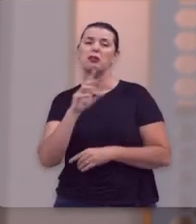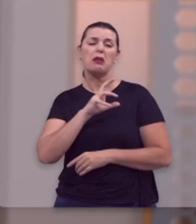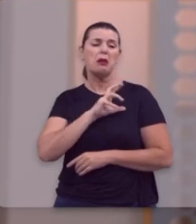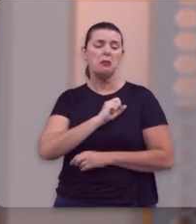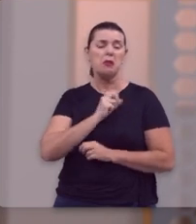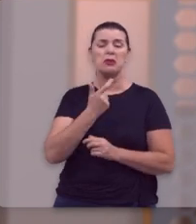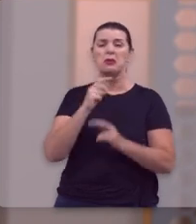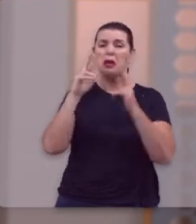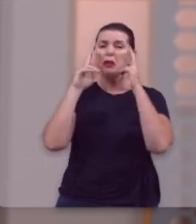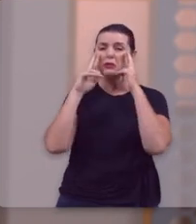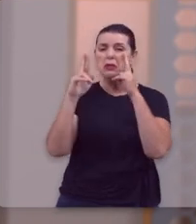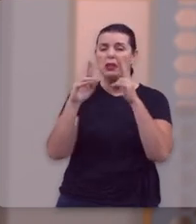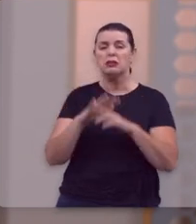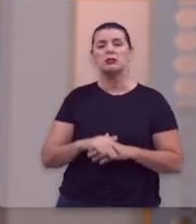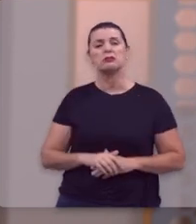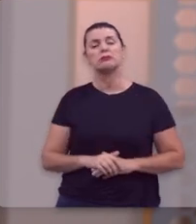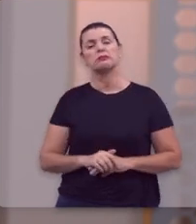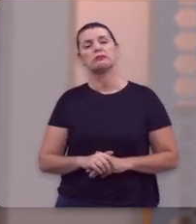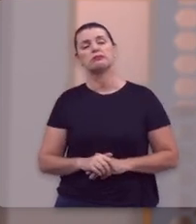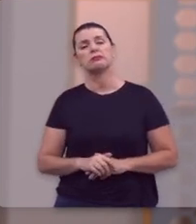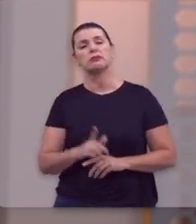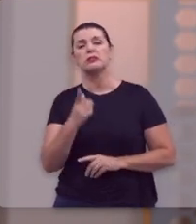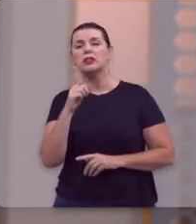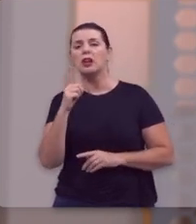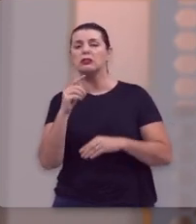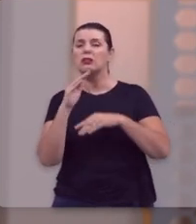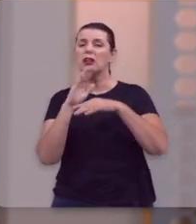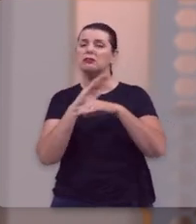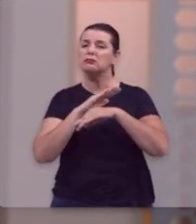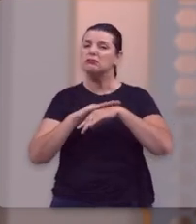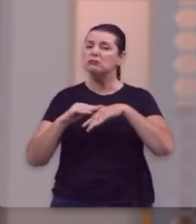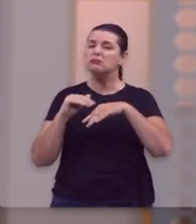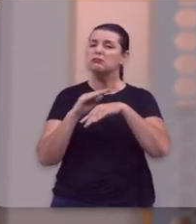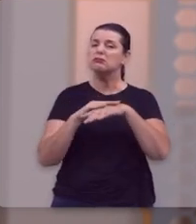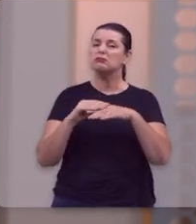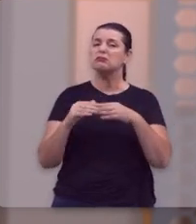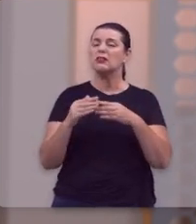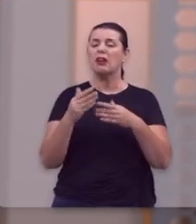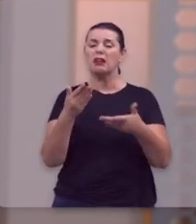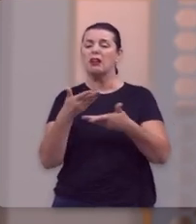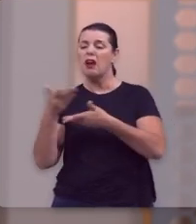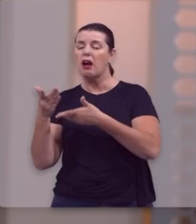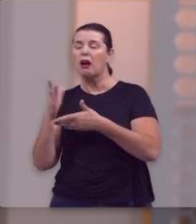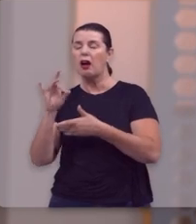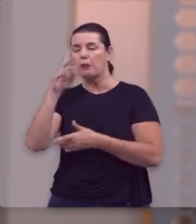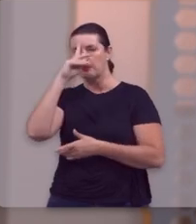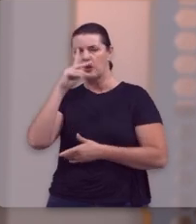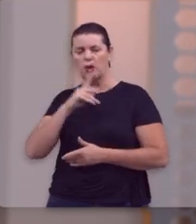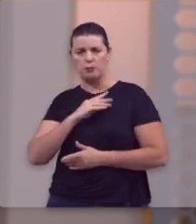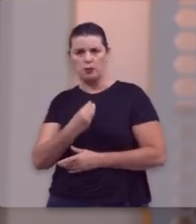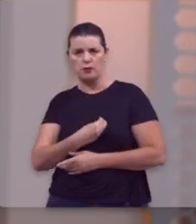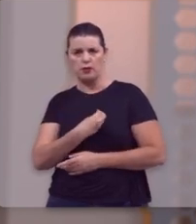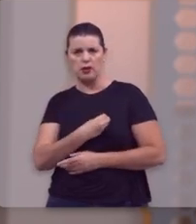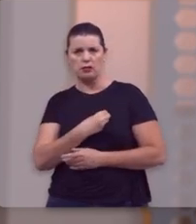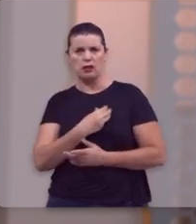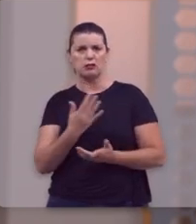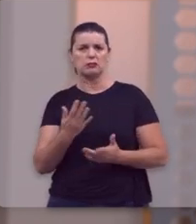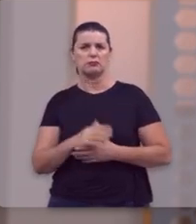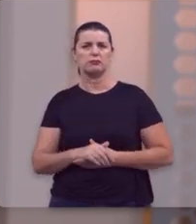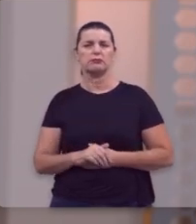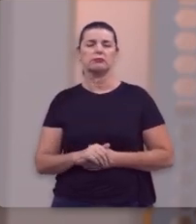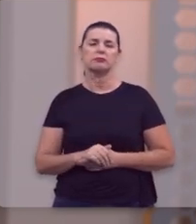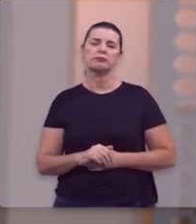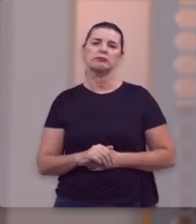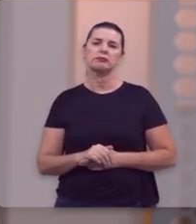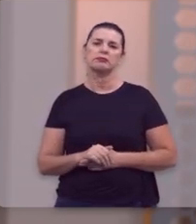afeto, não têm mais carinho, não têm mais respeito, não têm mais afetividade, cada um no seu próprio